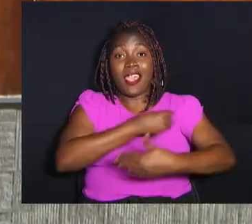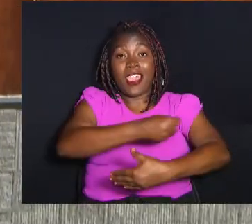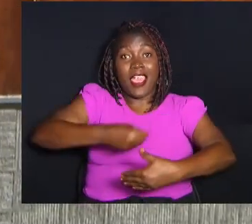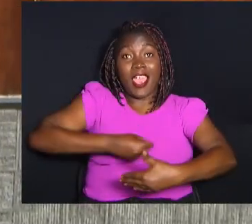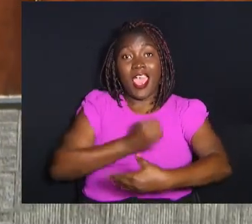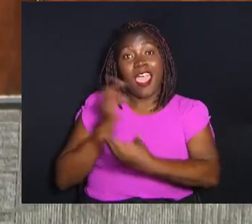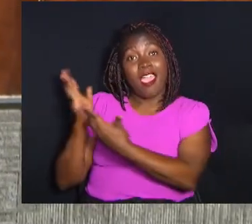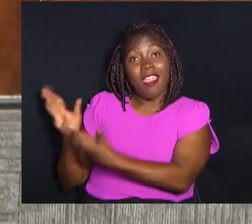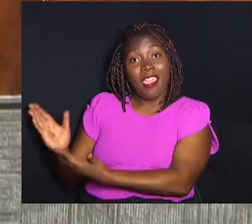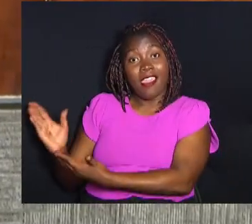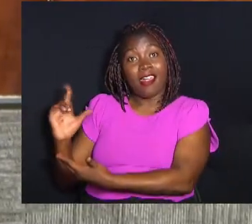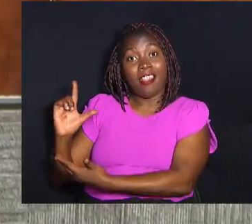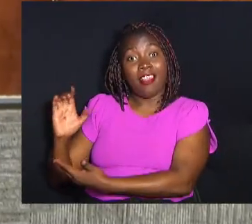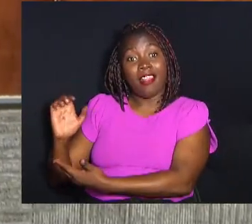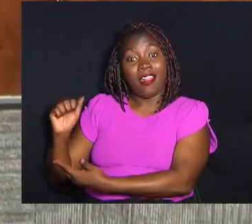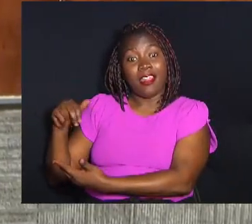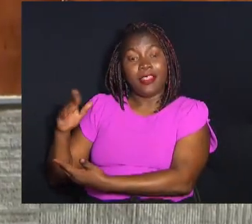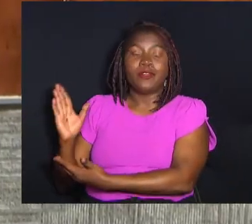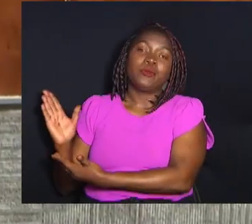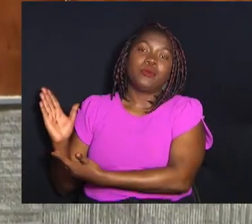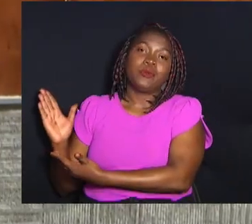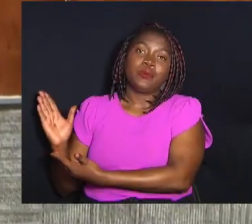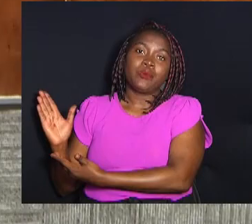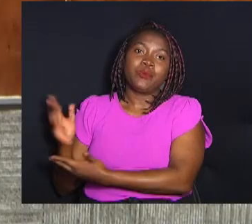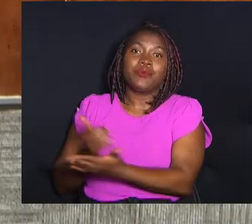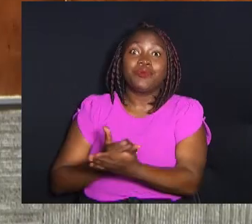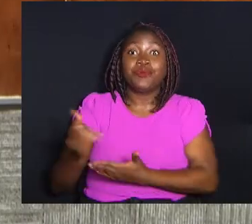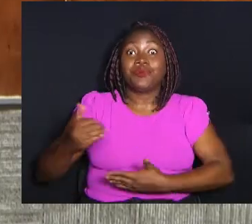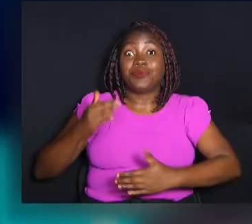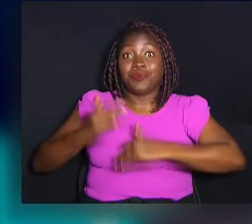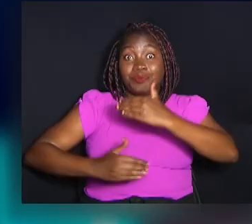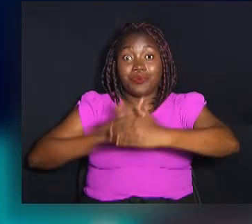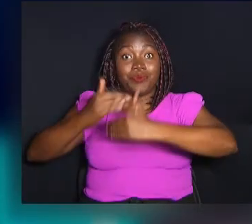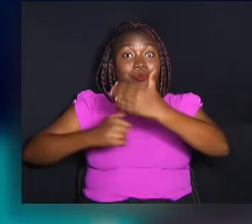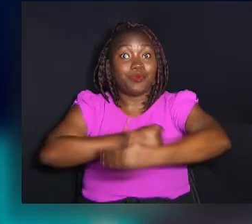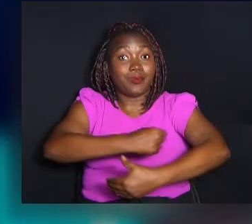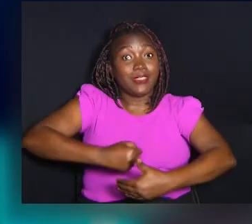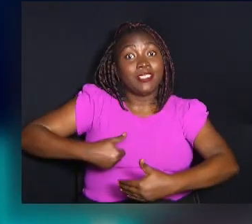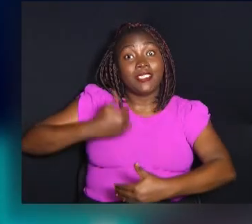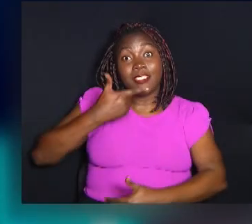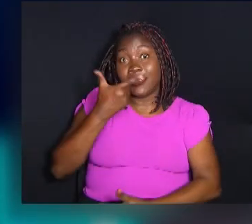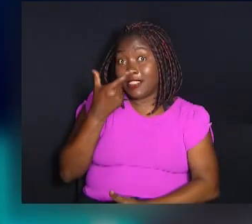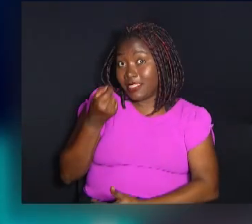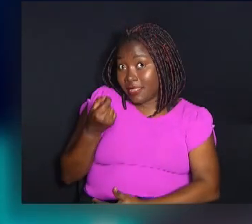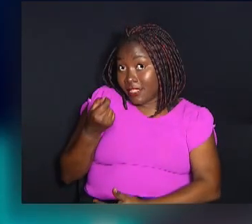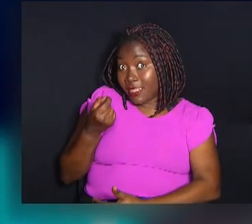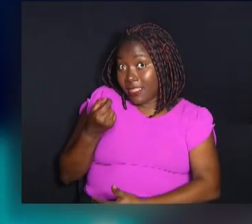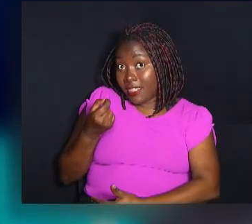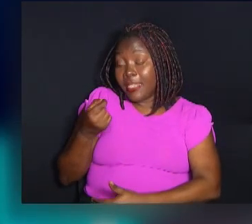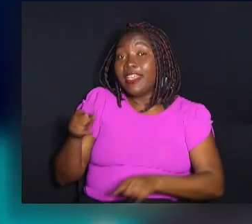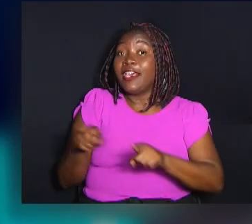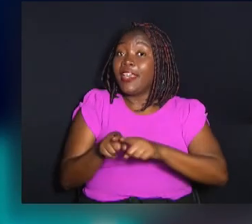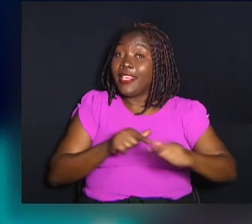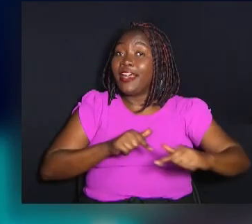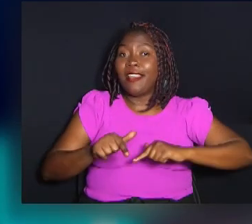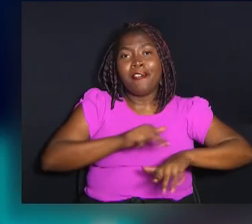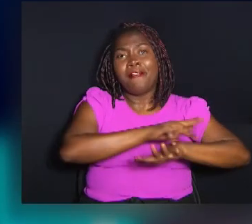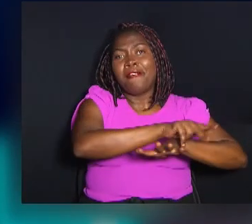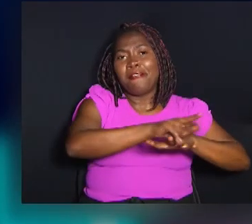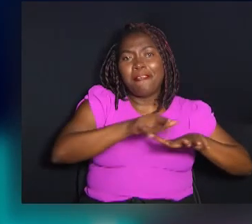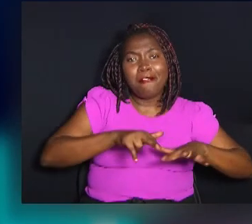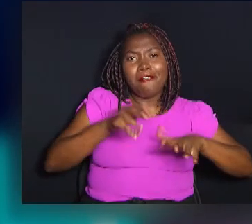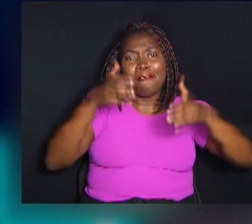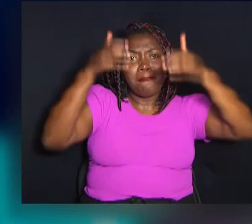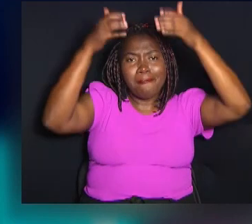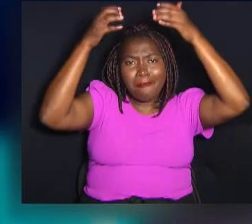entregou o Diploma de Mérito Gastronômico ao Leandro Silvano. Iniciou a carreira gastronômica aos 20 anos de